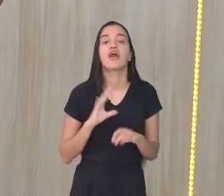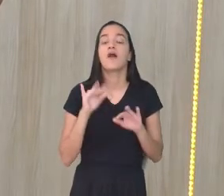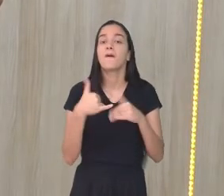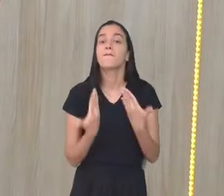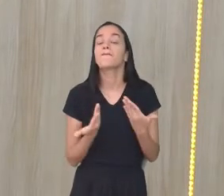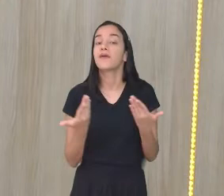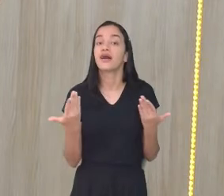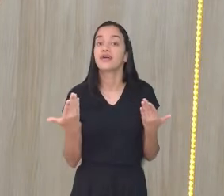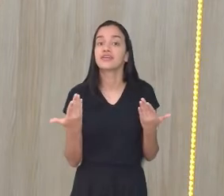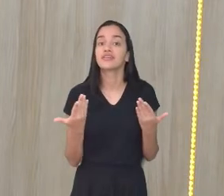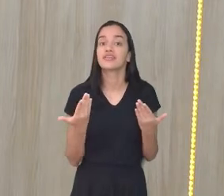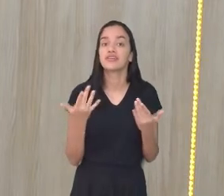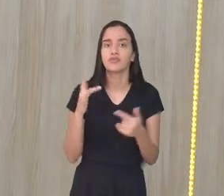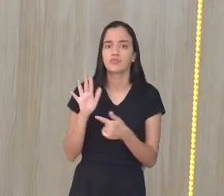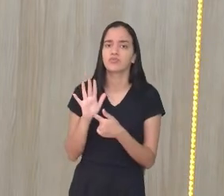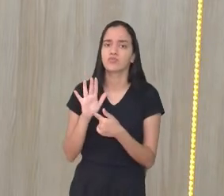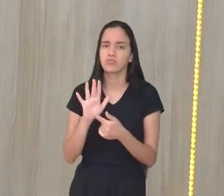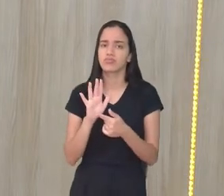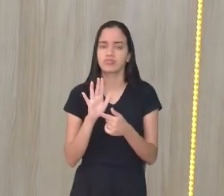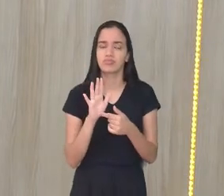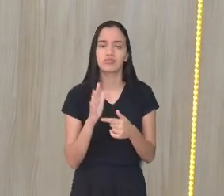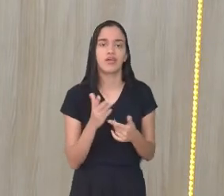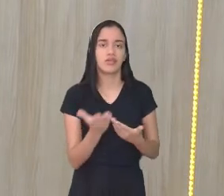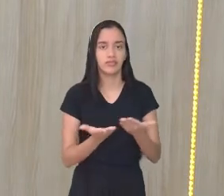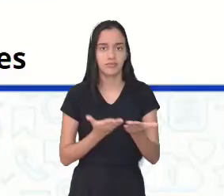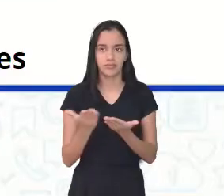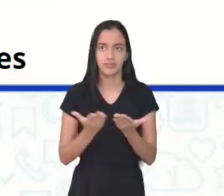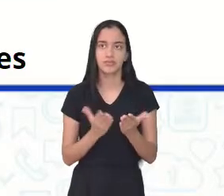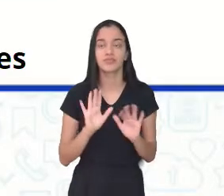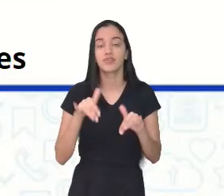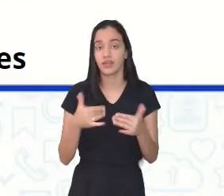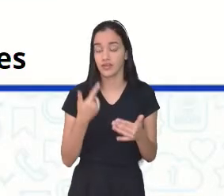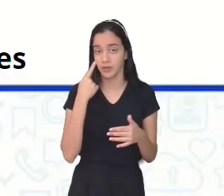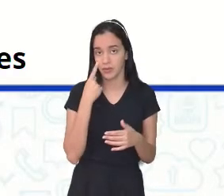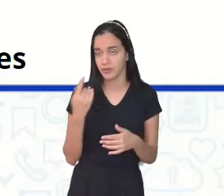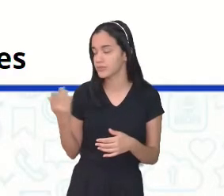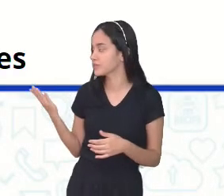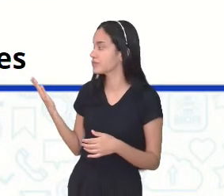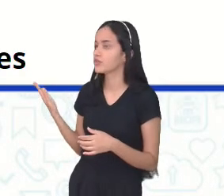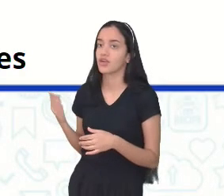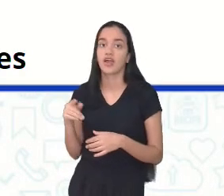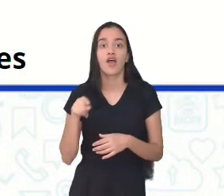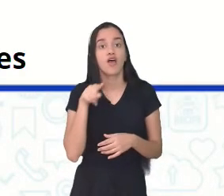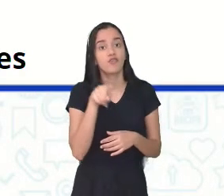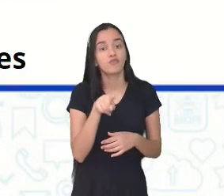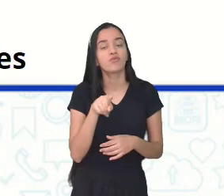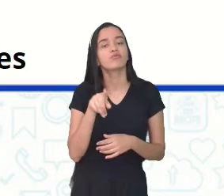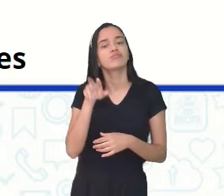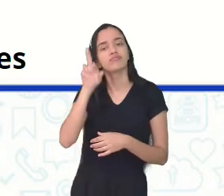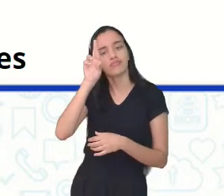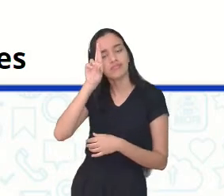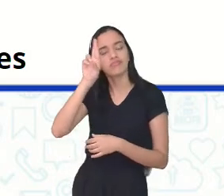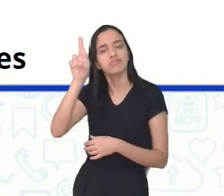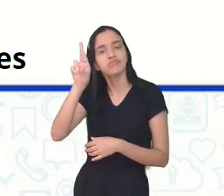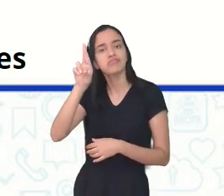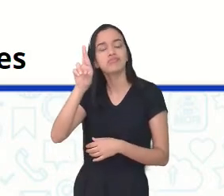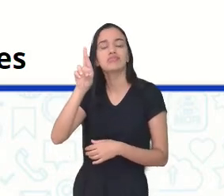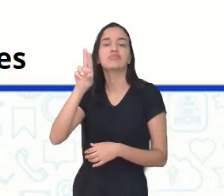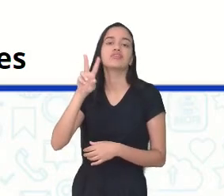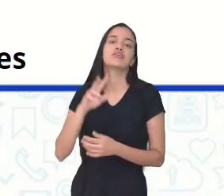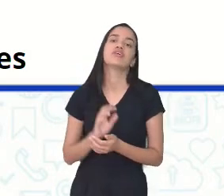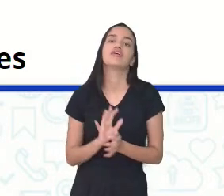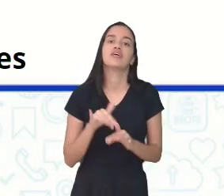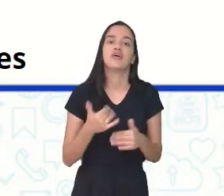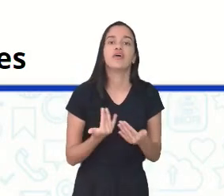chamado a atenção aqui, evidenciado, é os pronomes de tratamento. Então, você, senhor, vossa excelência, não é? Para